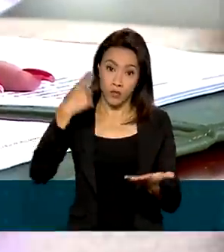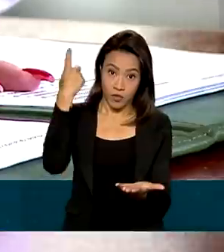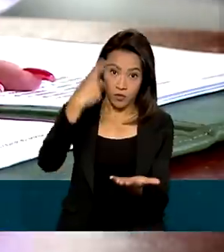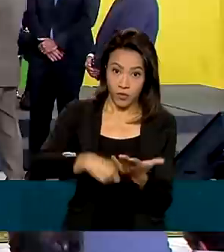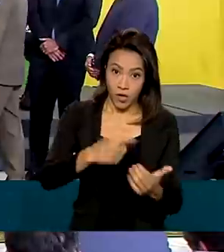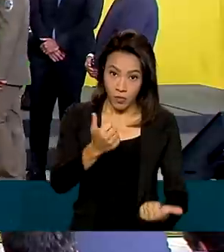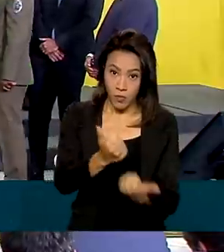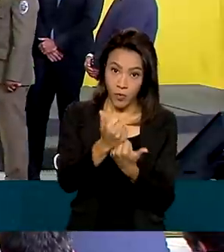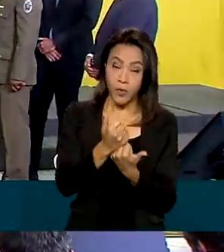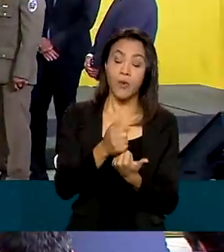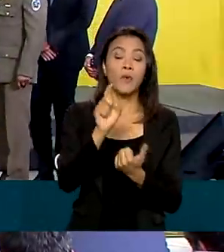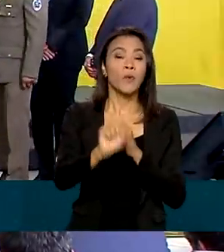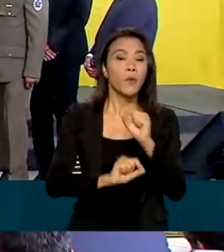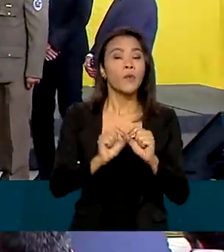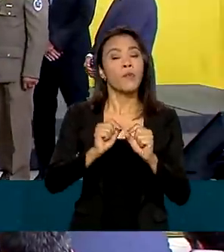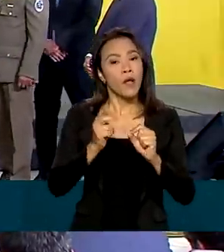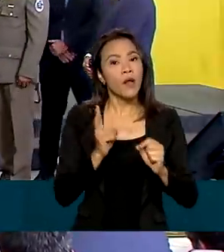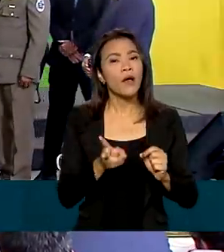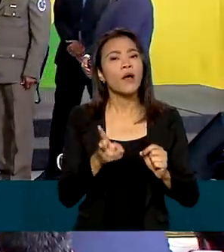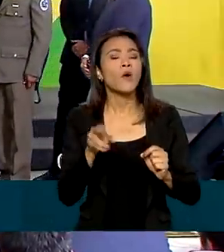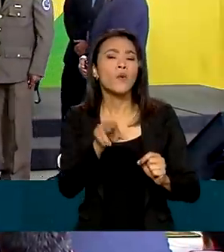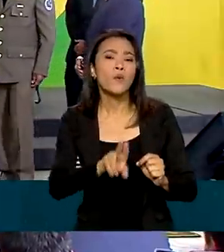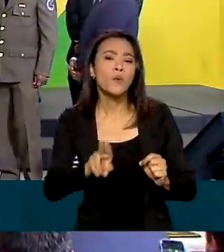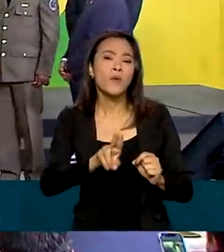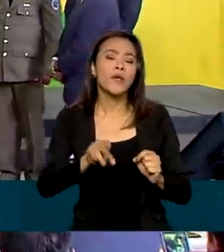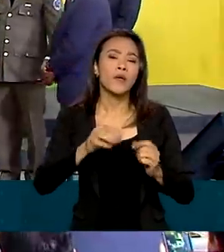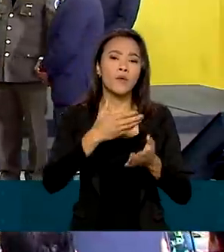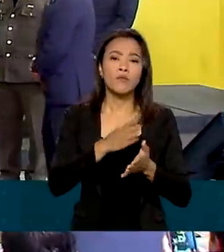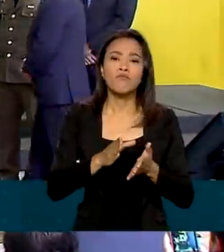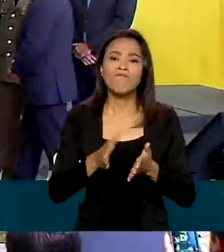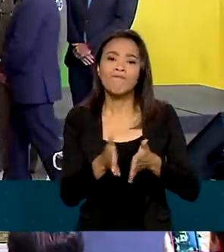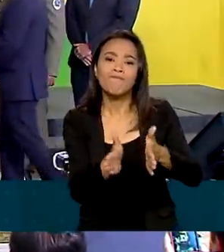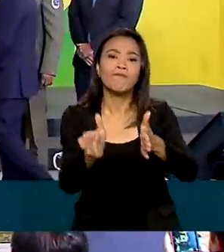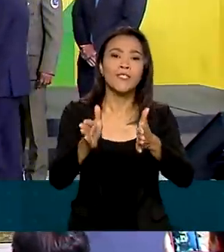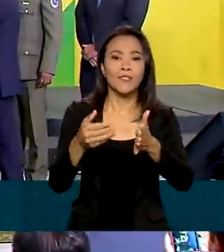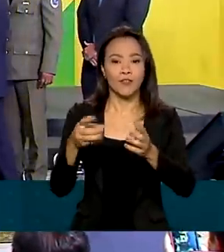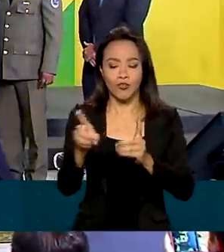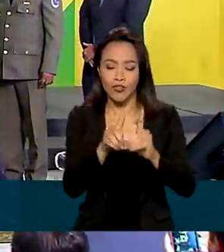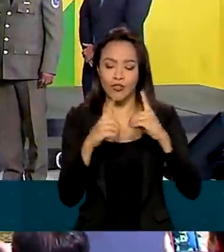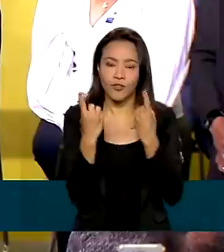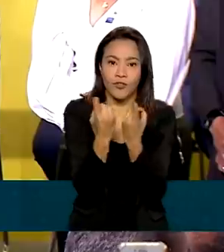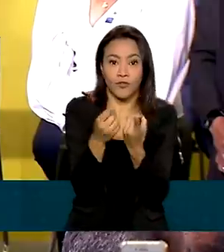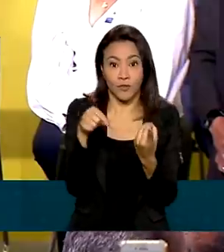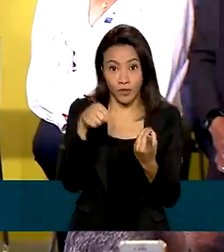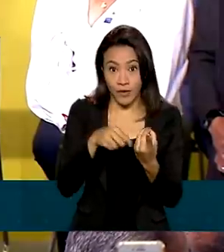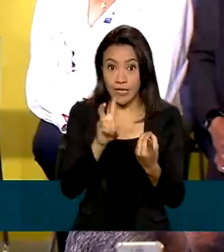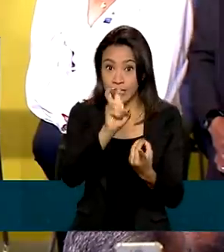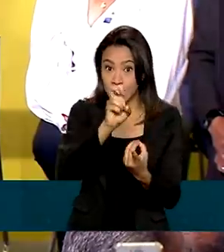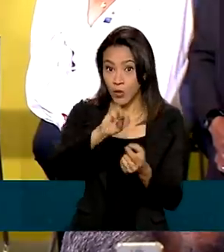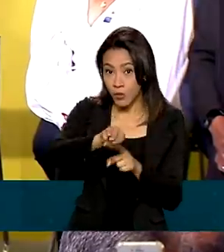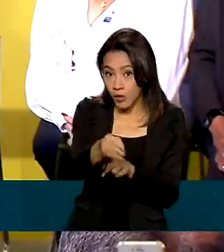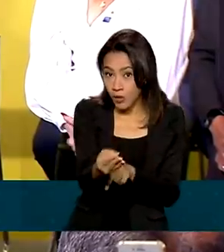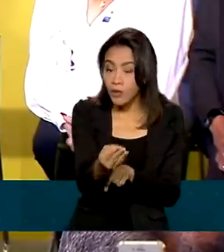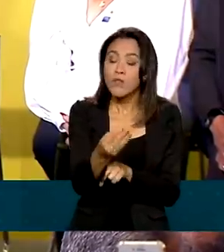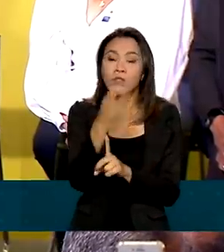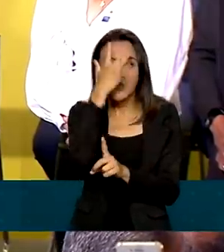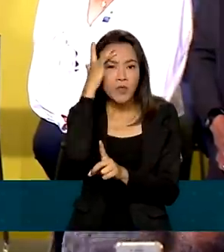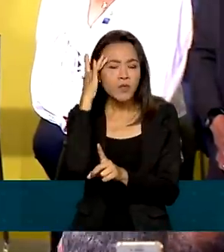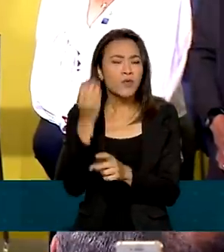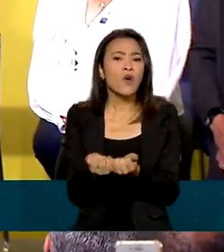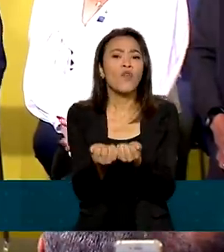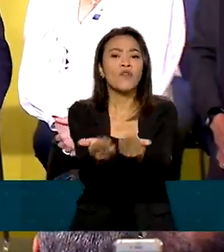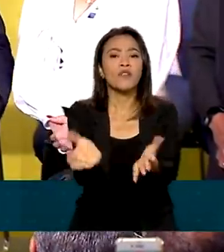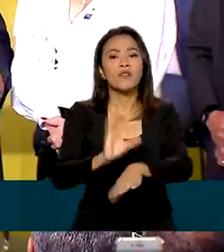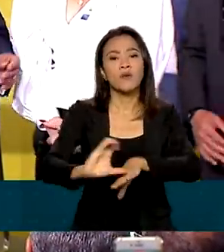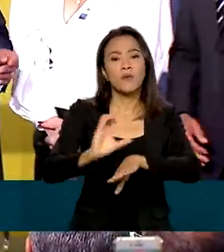colocar em prática o programa Caminho Digital, que vai ofertar de graça a 5 milhões de trabalhadores cursos na